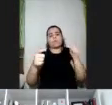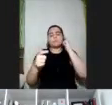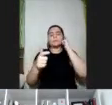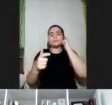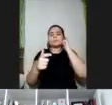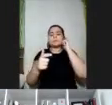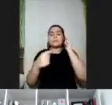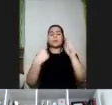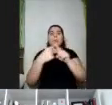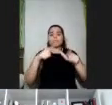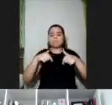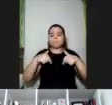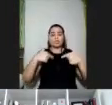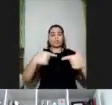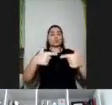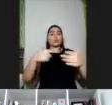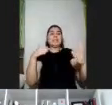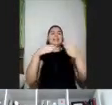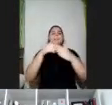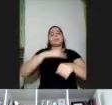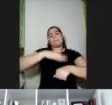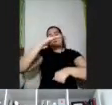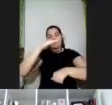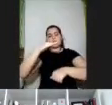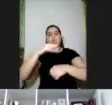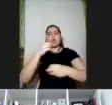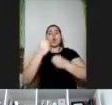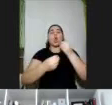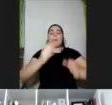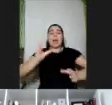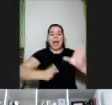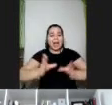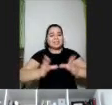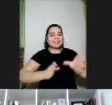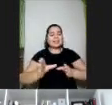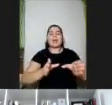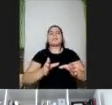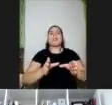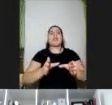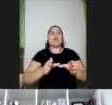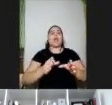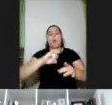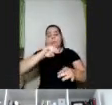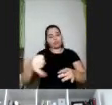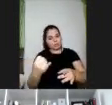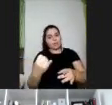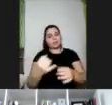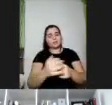limitam mais o acesso de pessoas com deficiência à oportunidade do que mesmo às barreiras físicas.